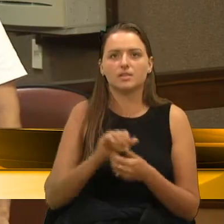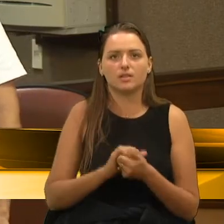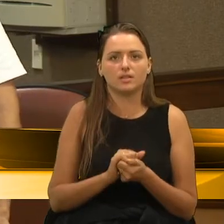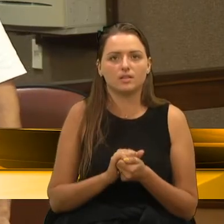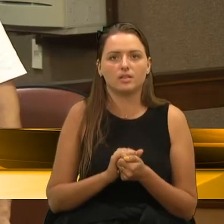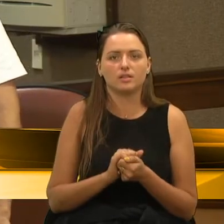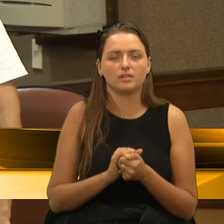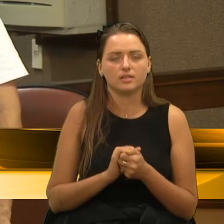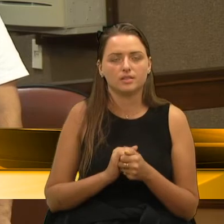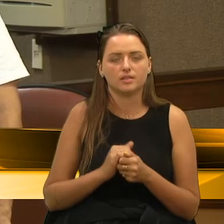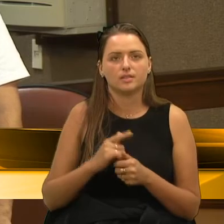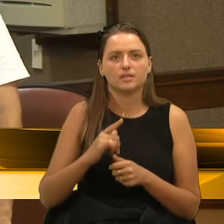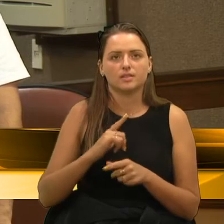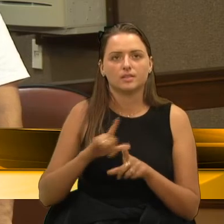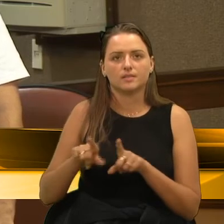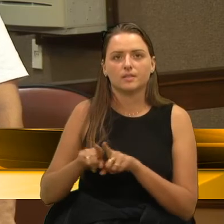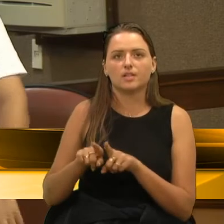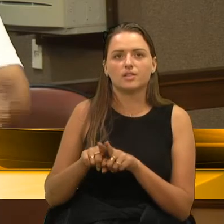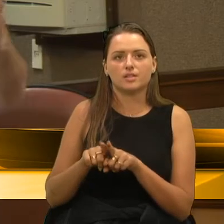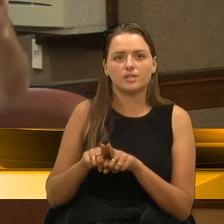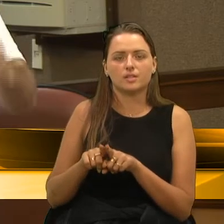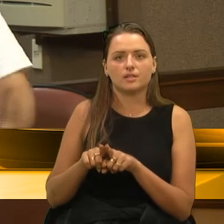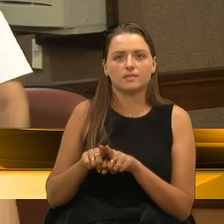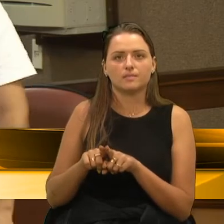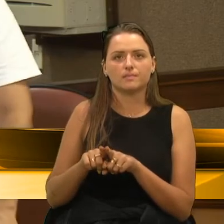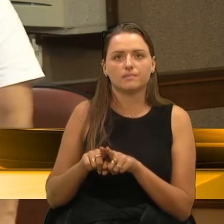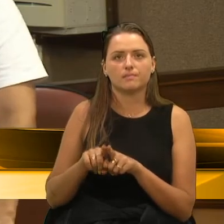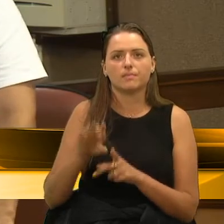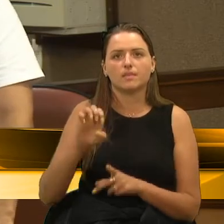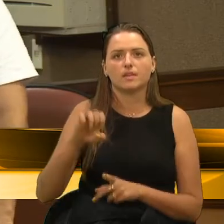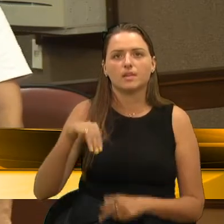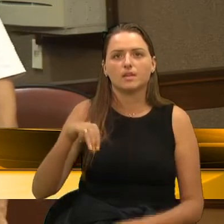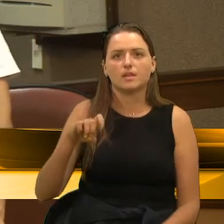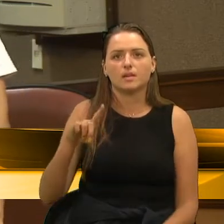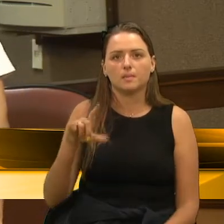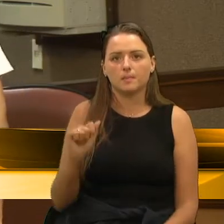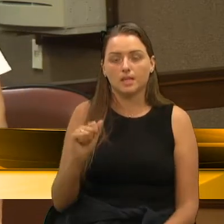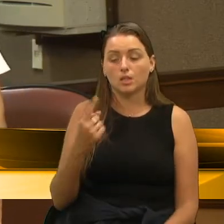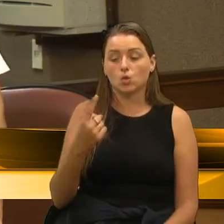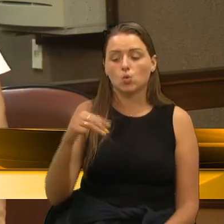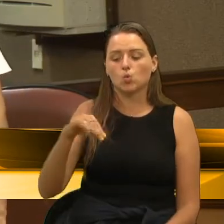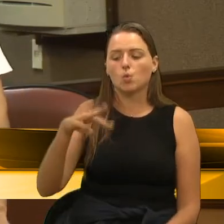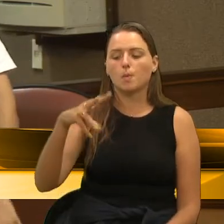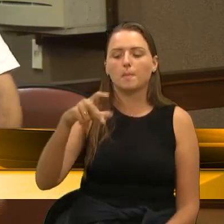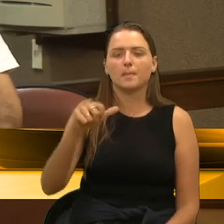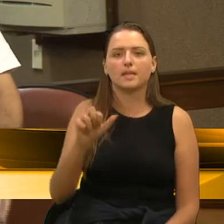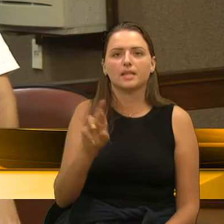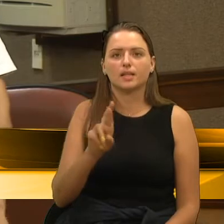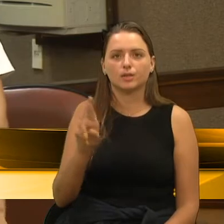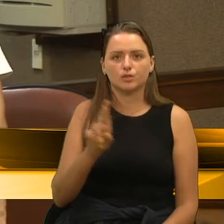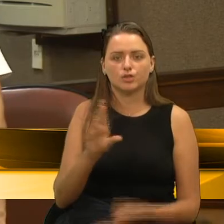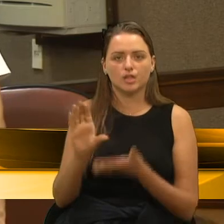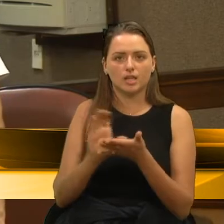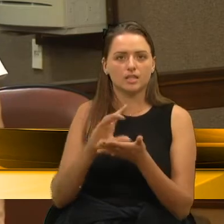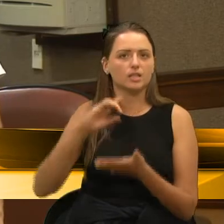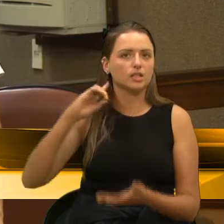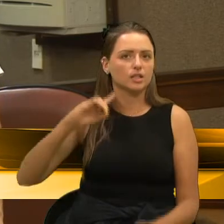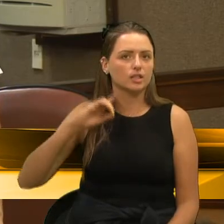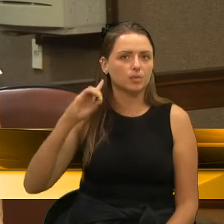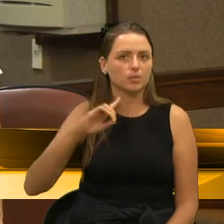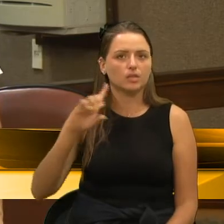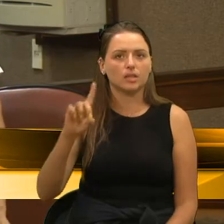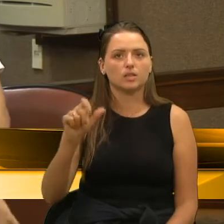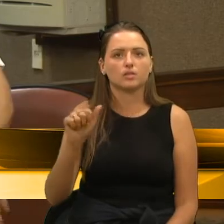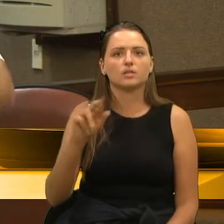Girardi. Inclusive intermediou uma emenda, vereador Fiusa, de um milhão de reais com o deputado partido dele, da lei,